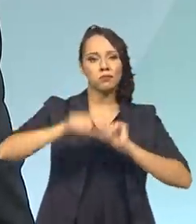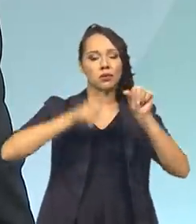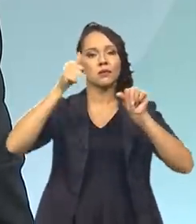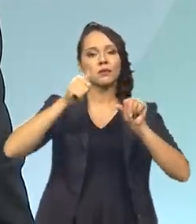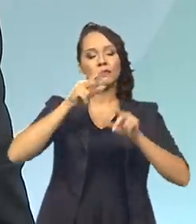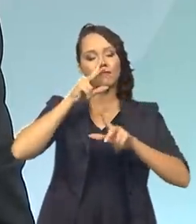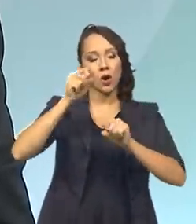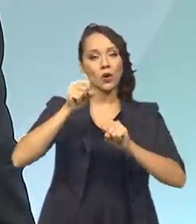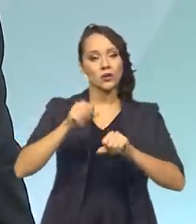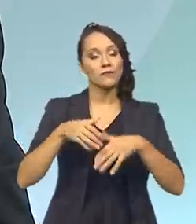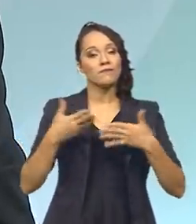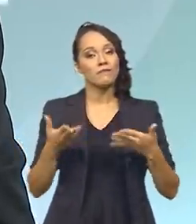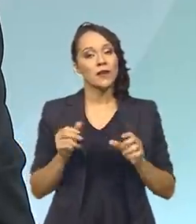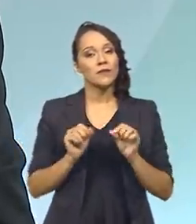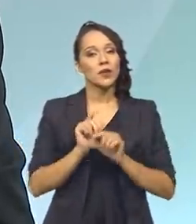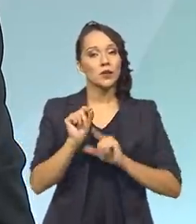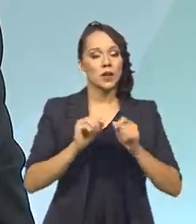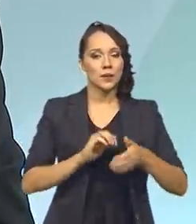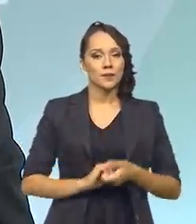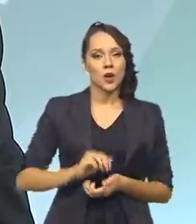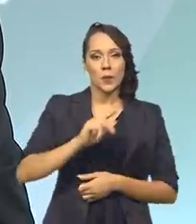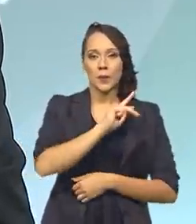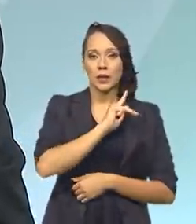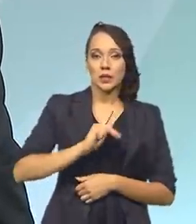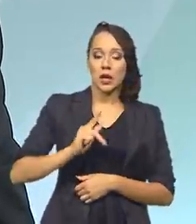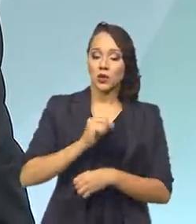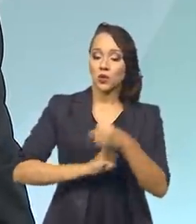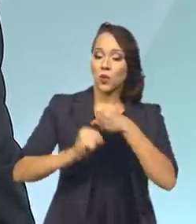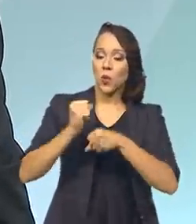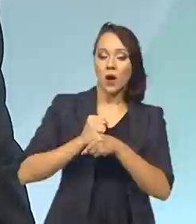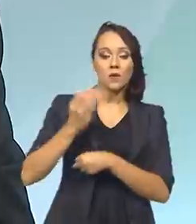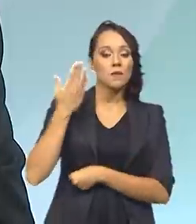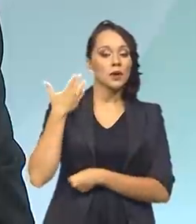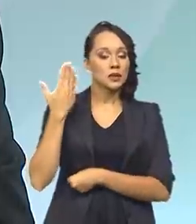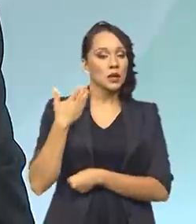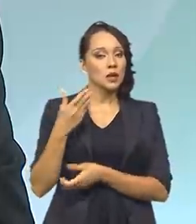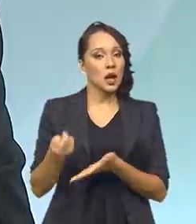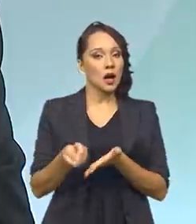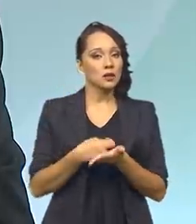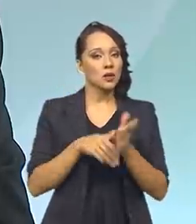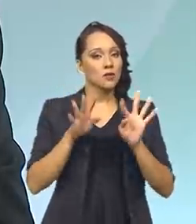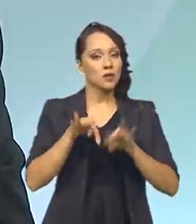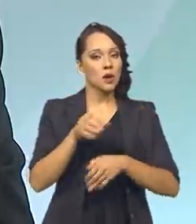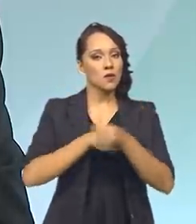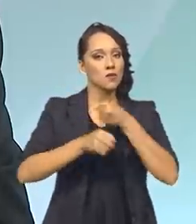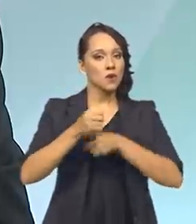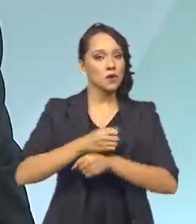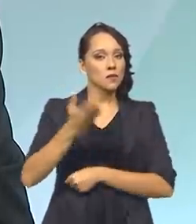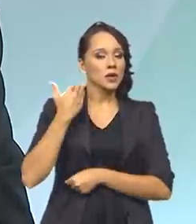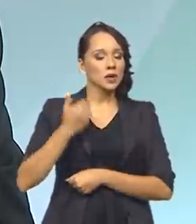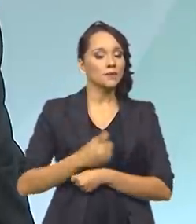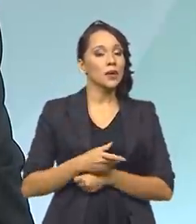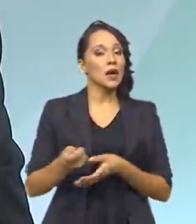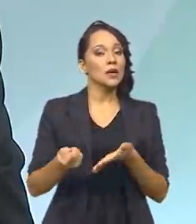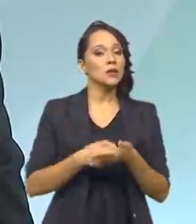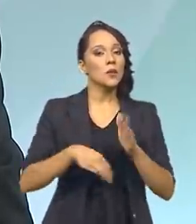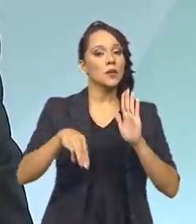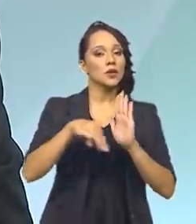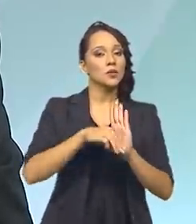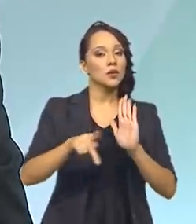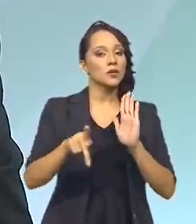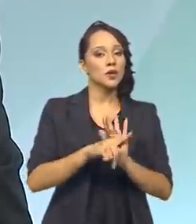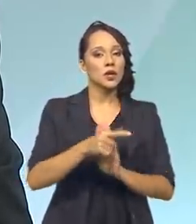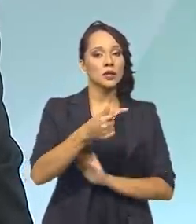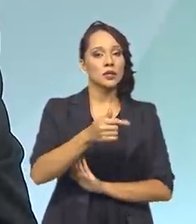Então, o que é que nós fizemos? O presidente, no ano passado, assinou, no final do ano passado, uma medida provisória de 700